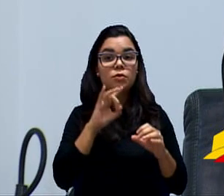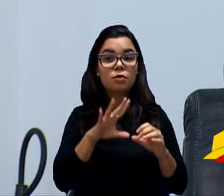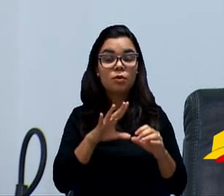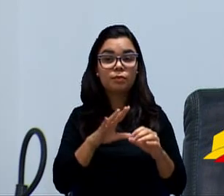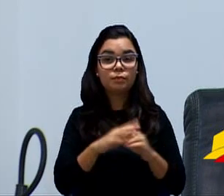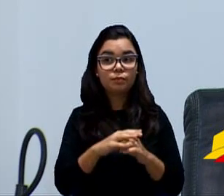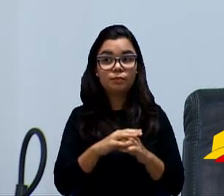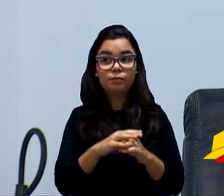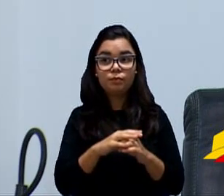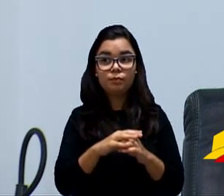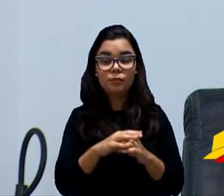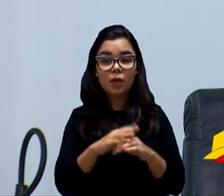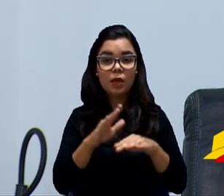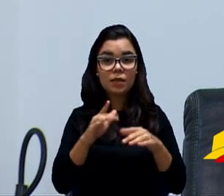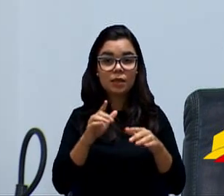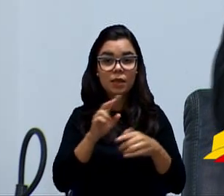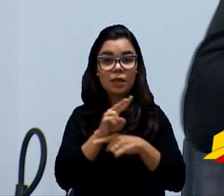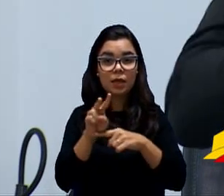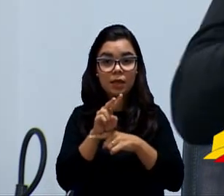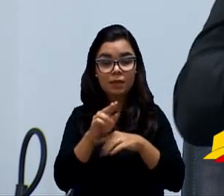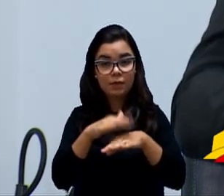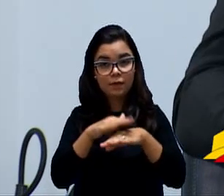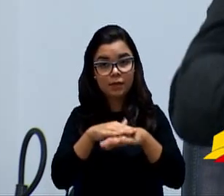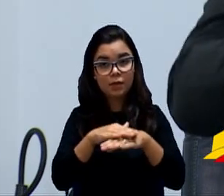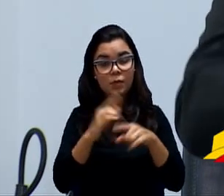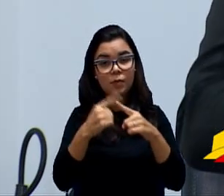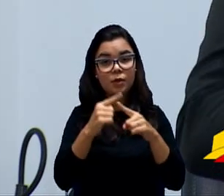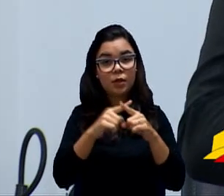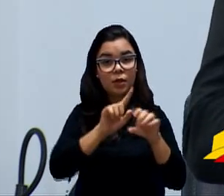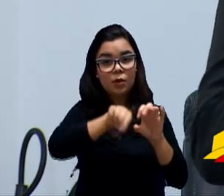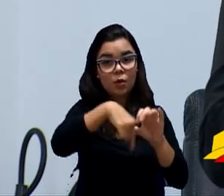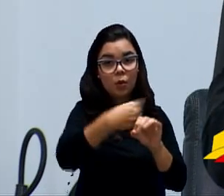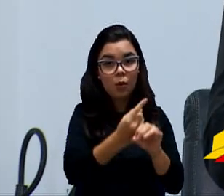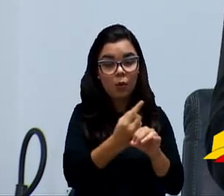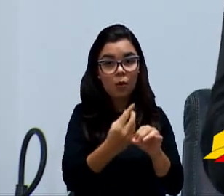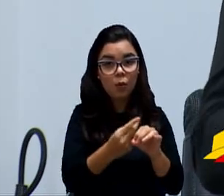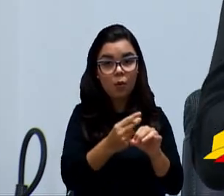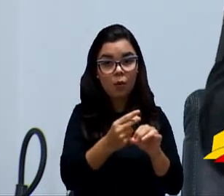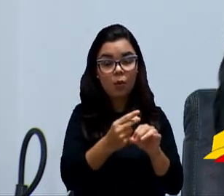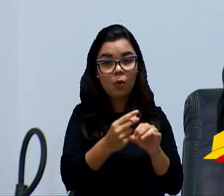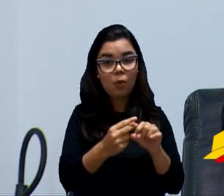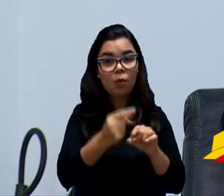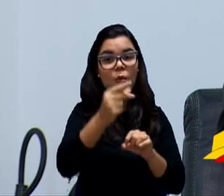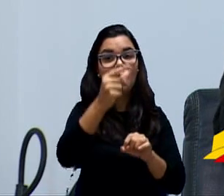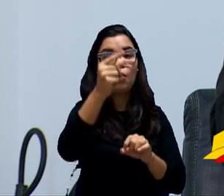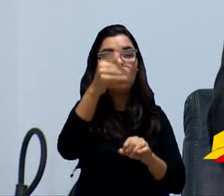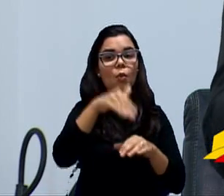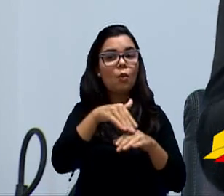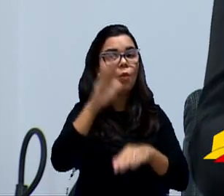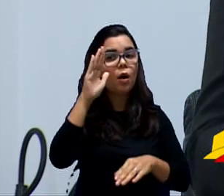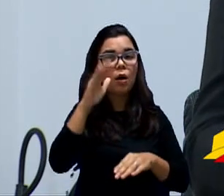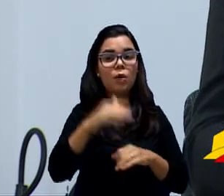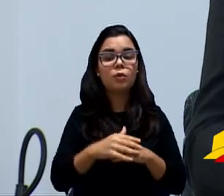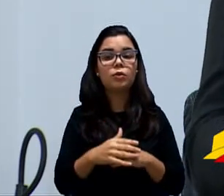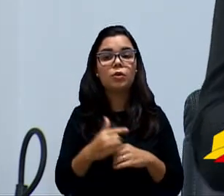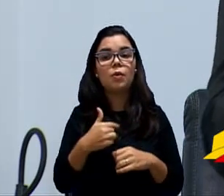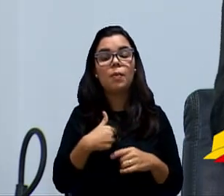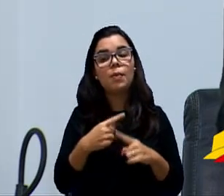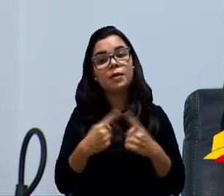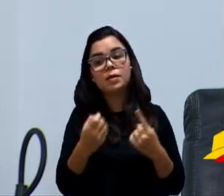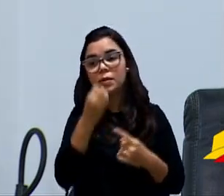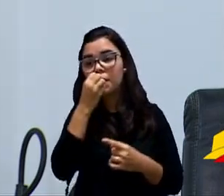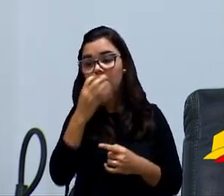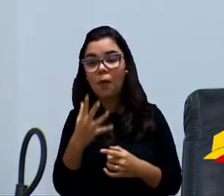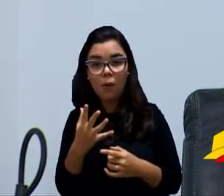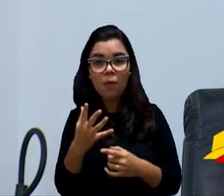ser feito de uma vez, porque o custo ia ser enorme, porém, esse custo inicial para fazer, mas seria muito bom para o SAI em